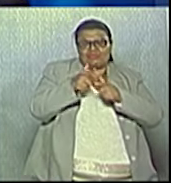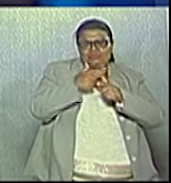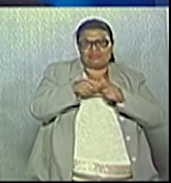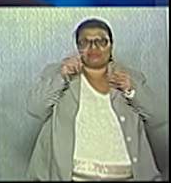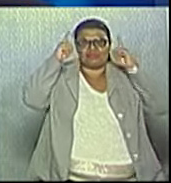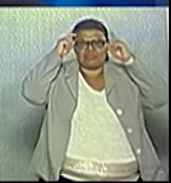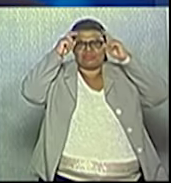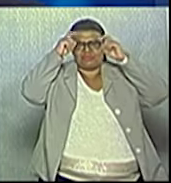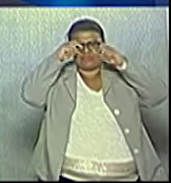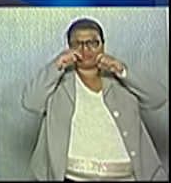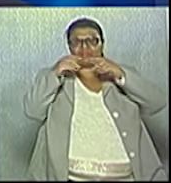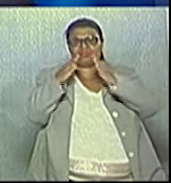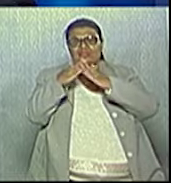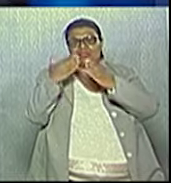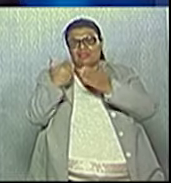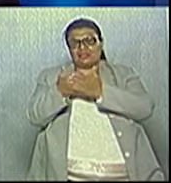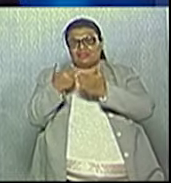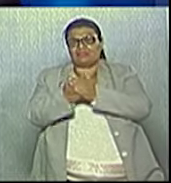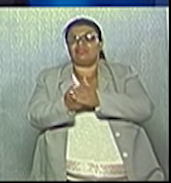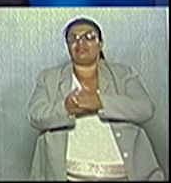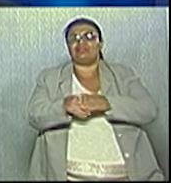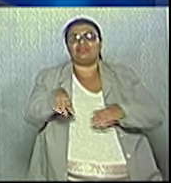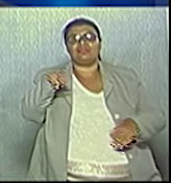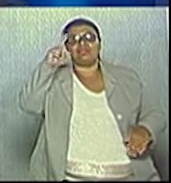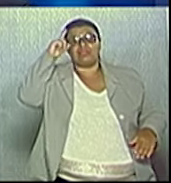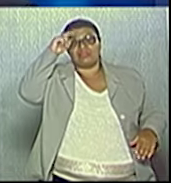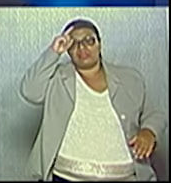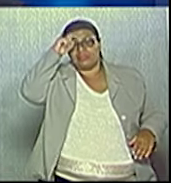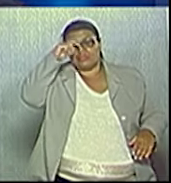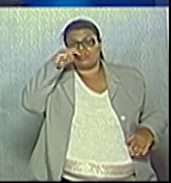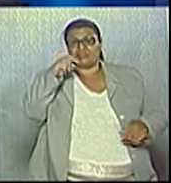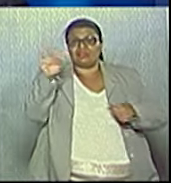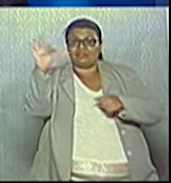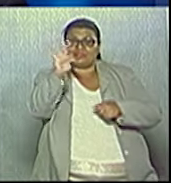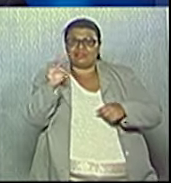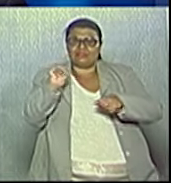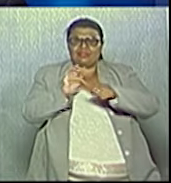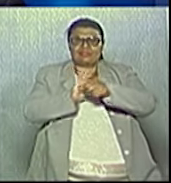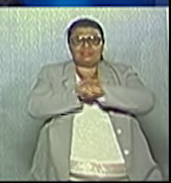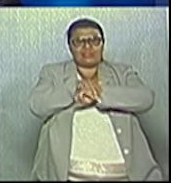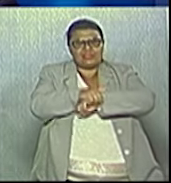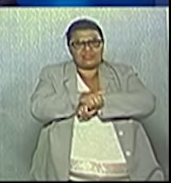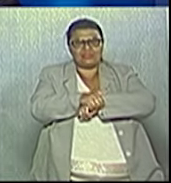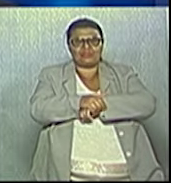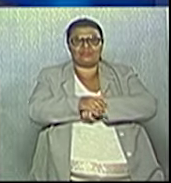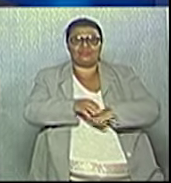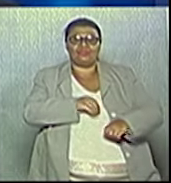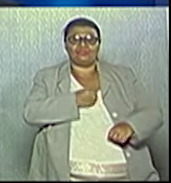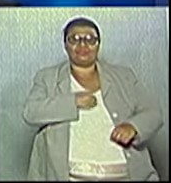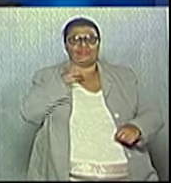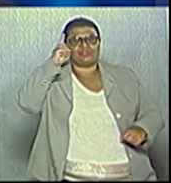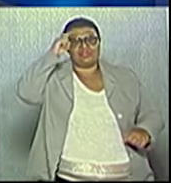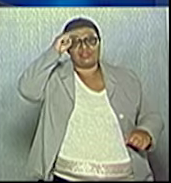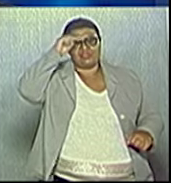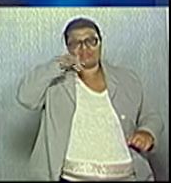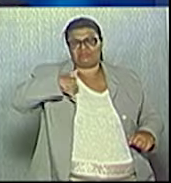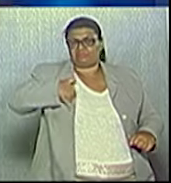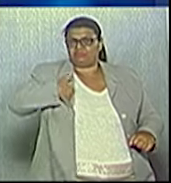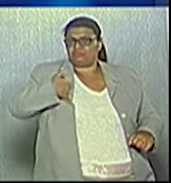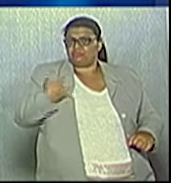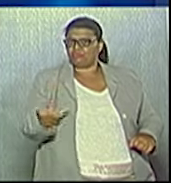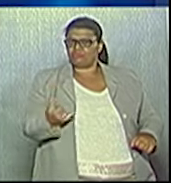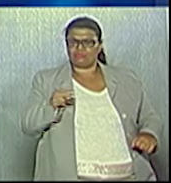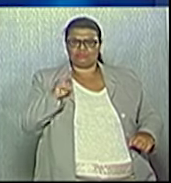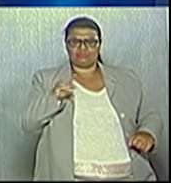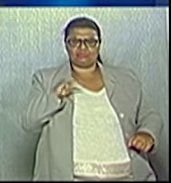não sujar para ir trabalhar. Eu estava fazendo faculdade à noite, a minha vida é muito dura, tenho orgulho, nunca escondi de ninguém. E